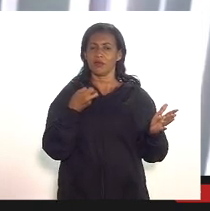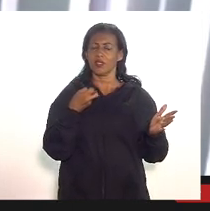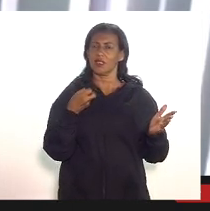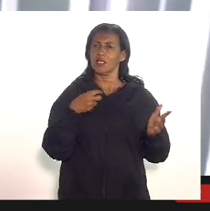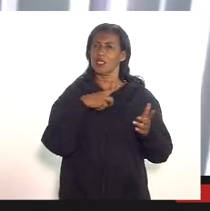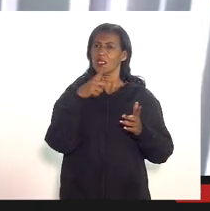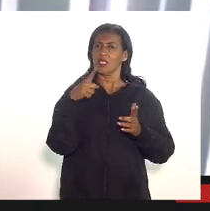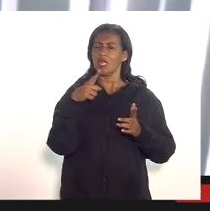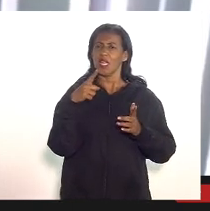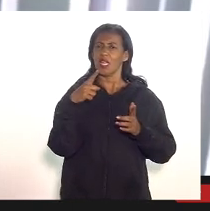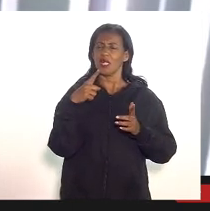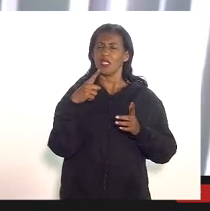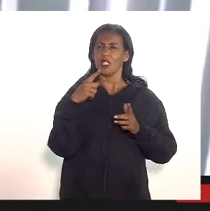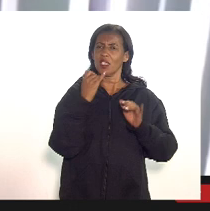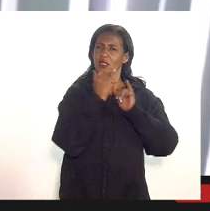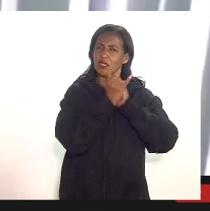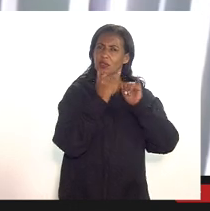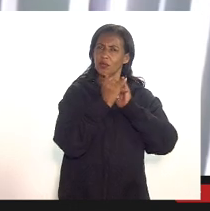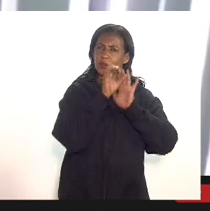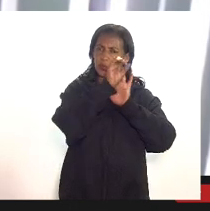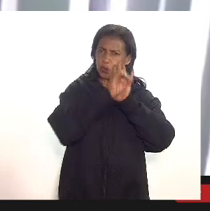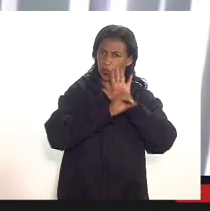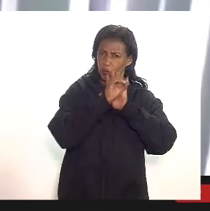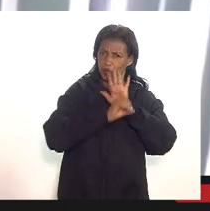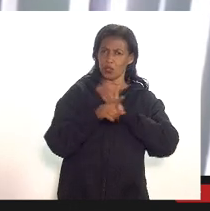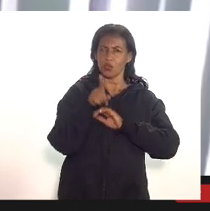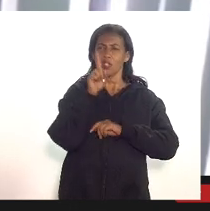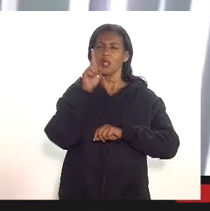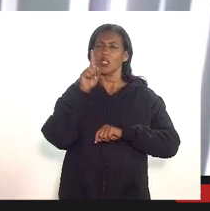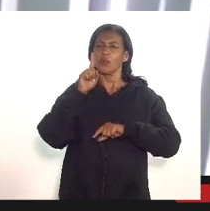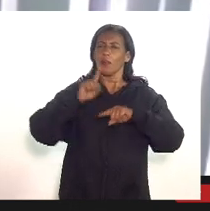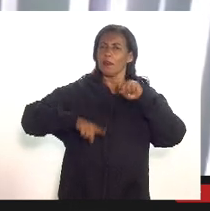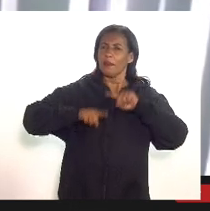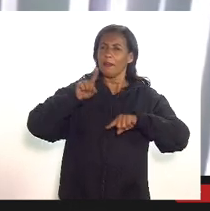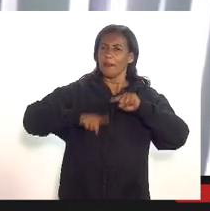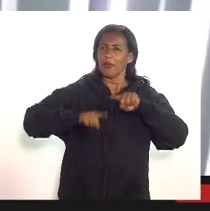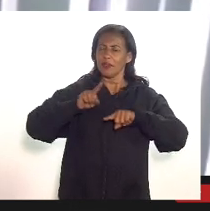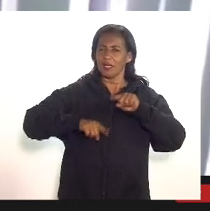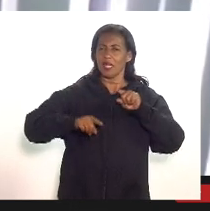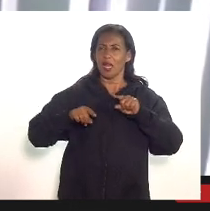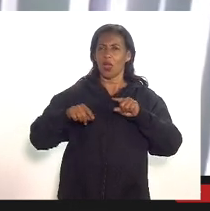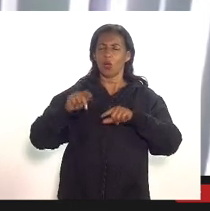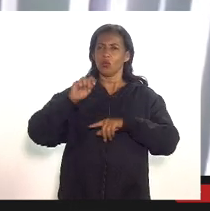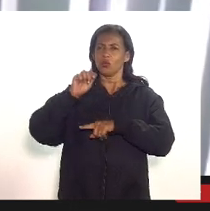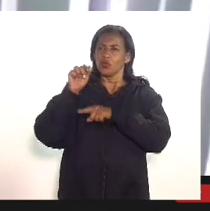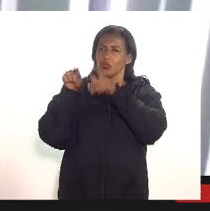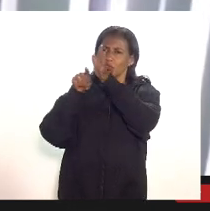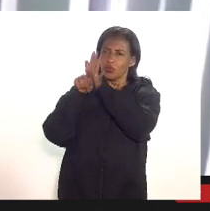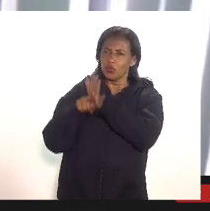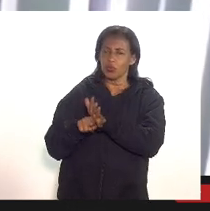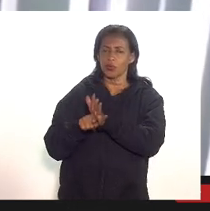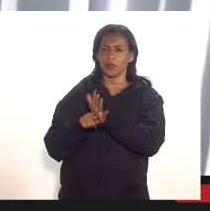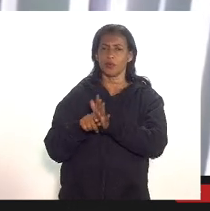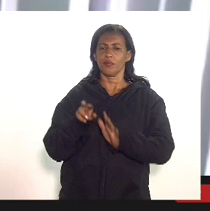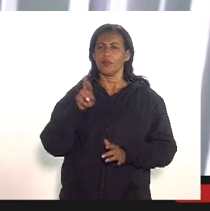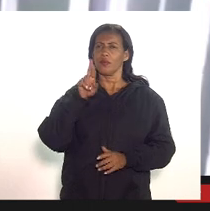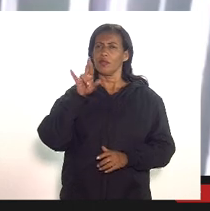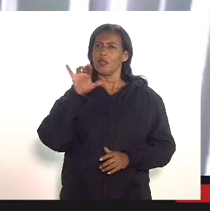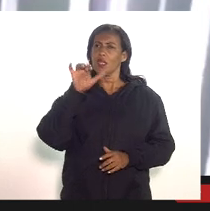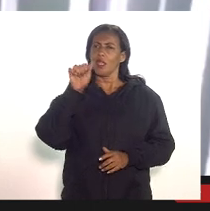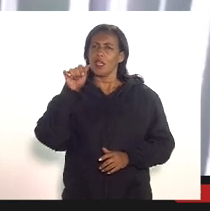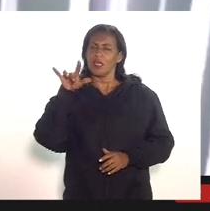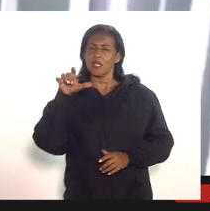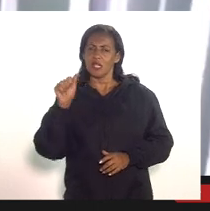assim os anexos ao ofício há um material produzido pela Auditoria Fiscal Especializada de Receitas Não Tributárias